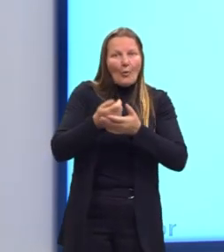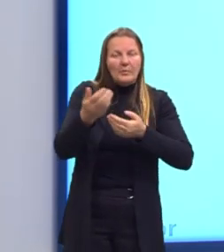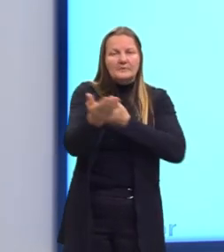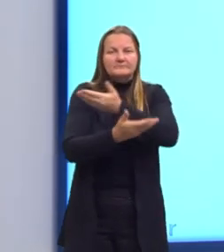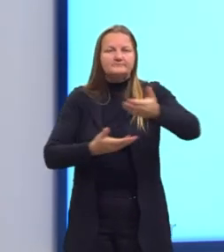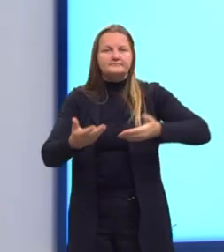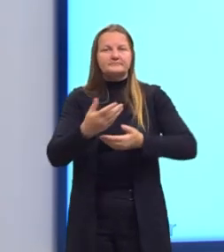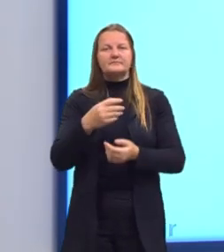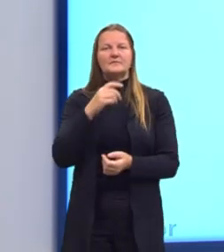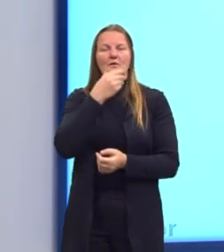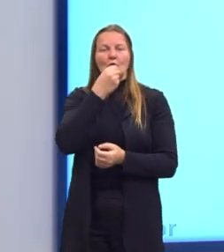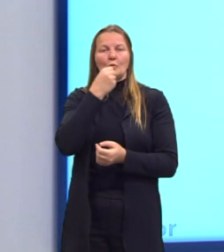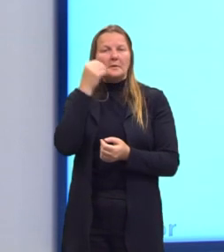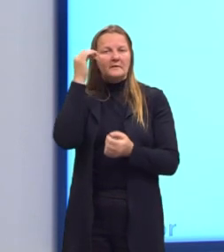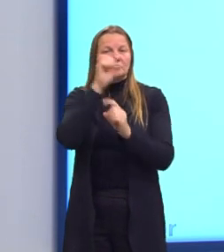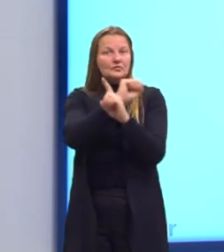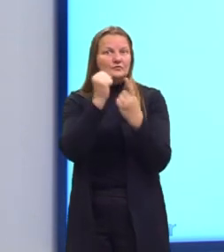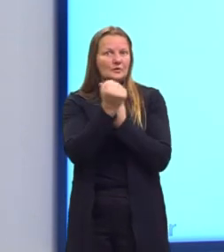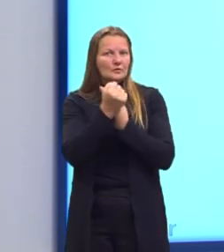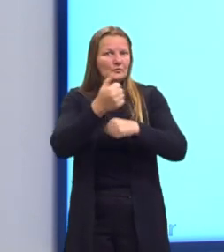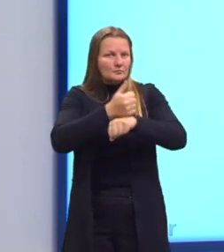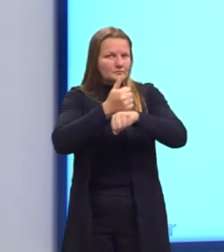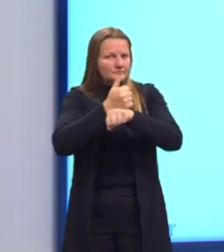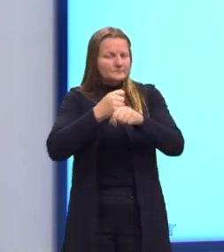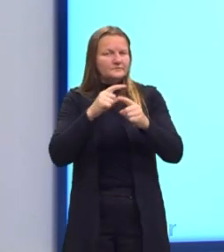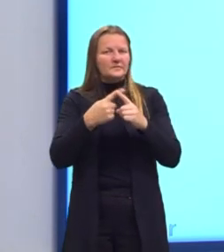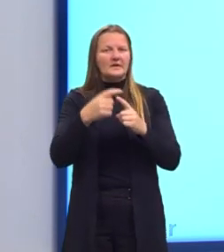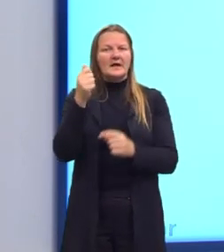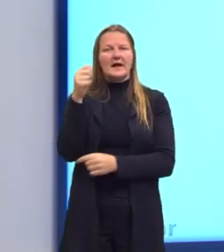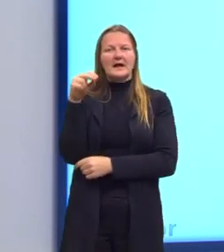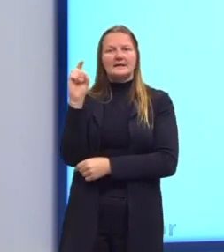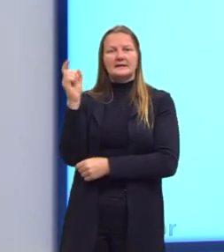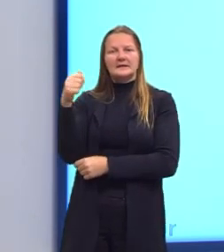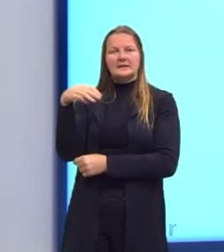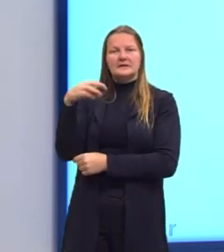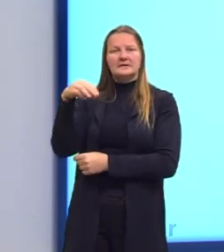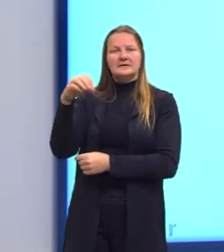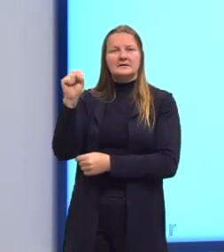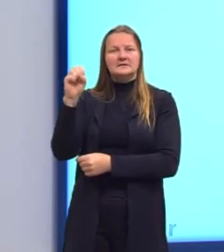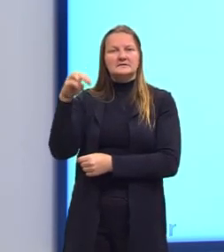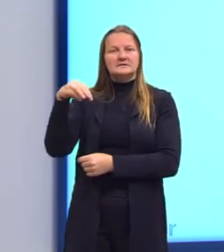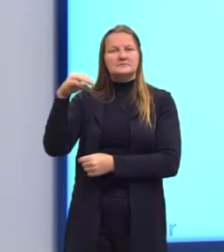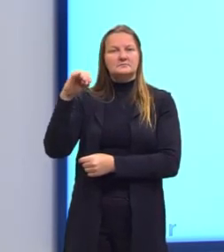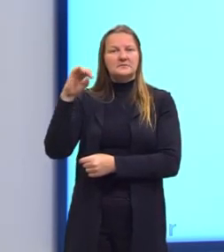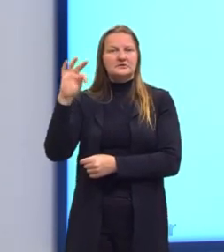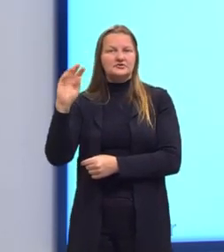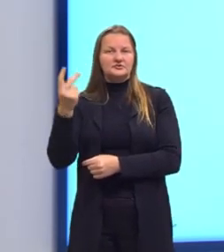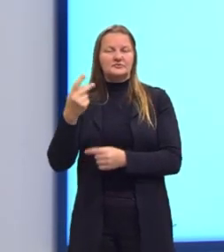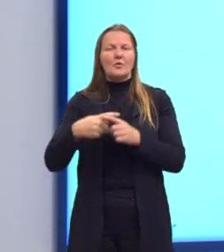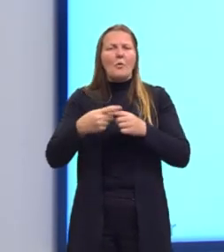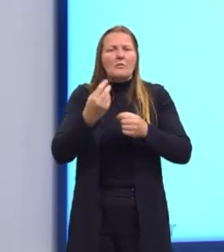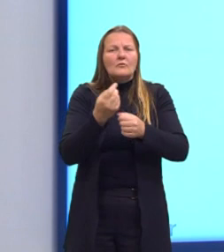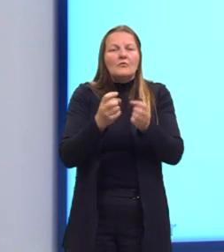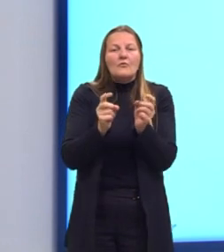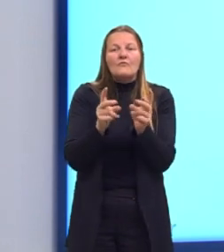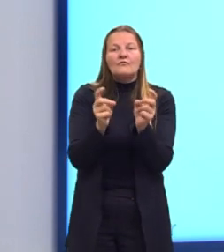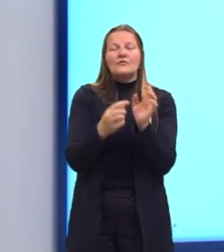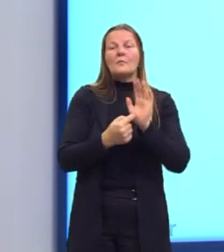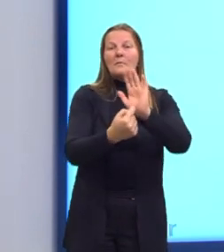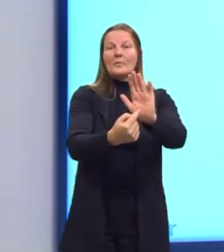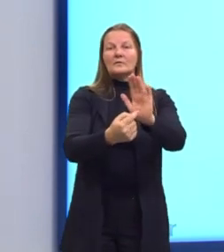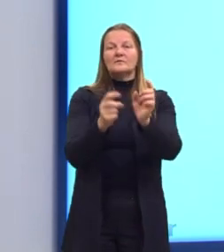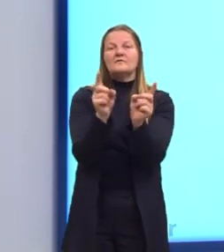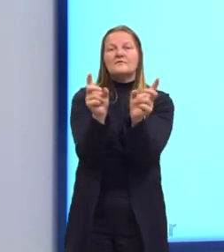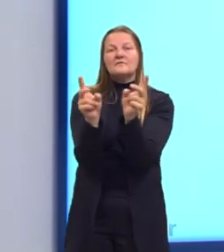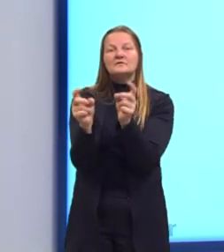preconizava. Os preços sobem onde há muita procura, quando a oferta os preços baixam.